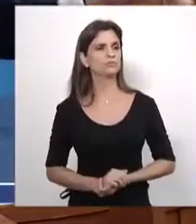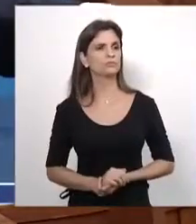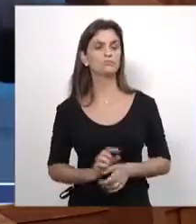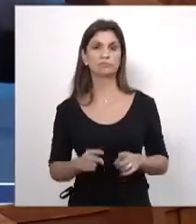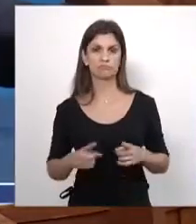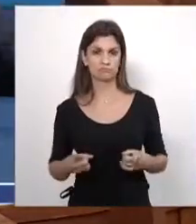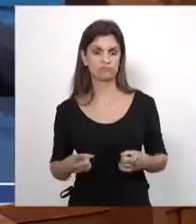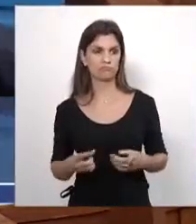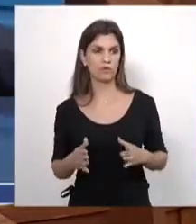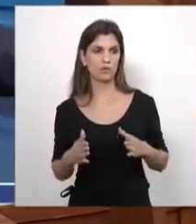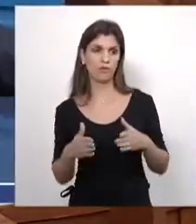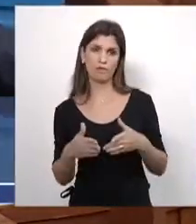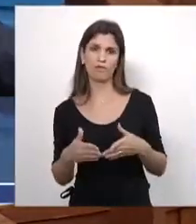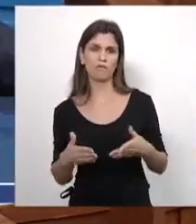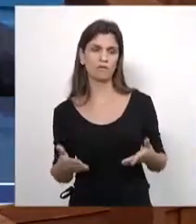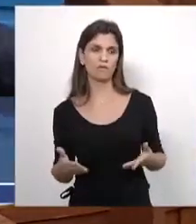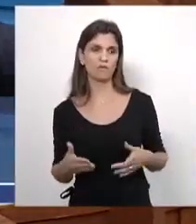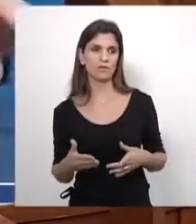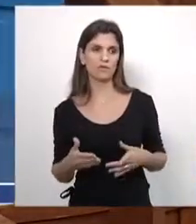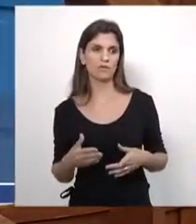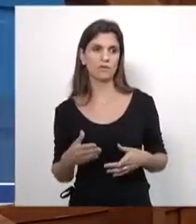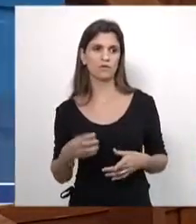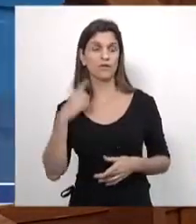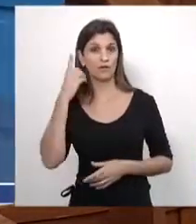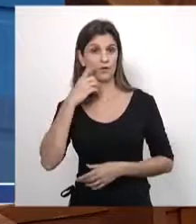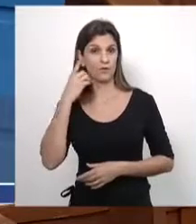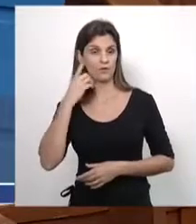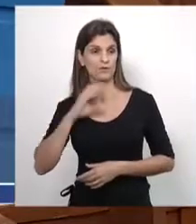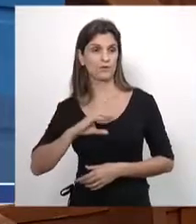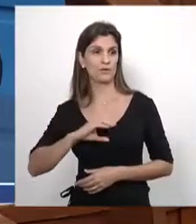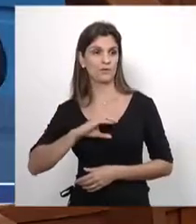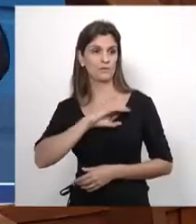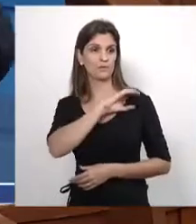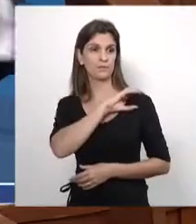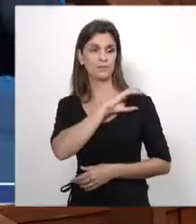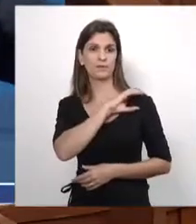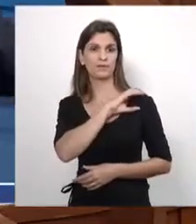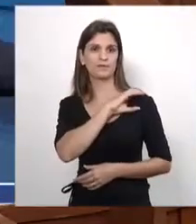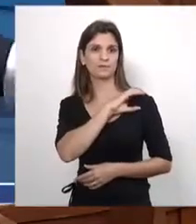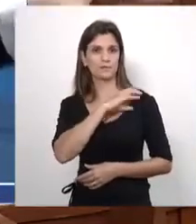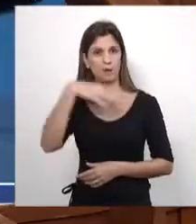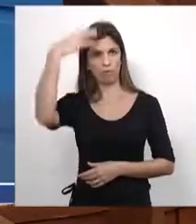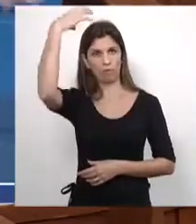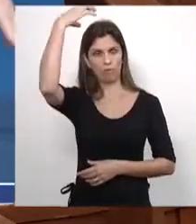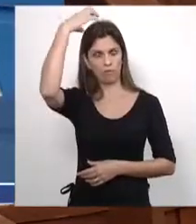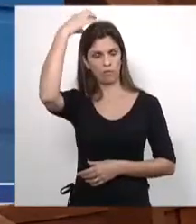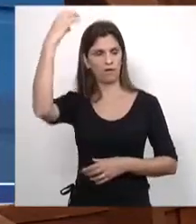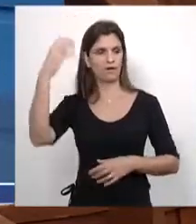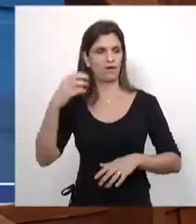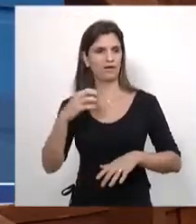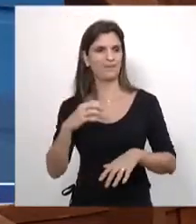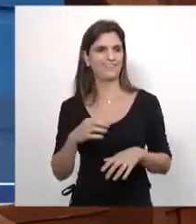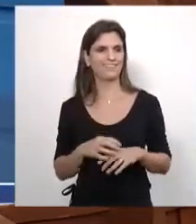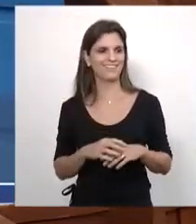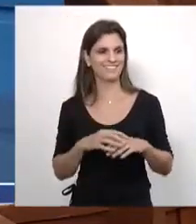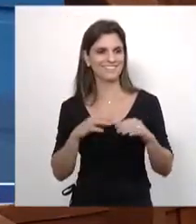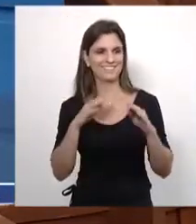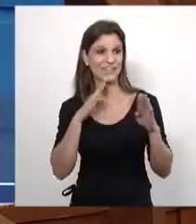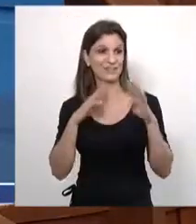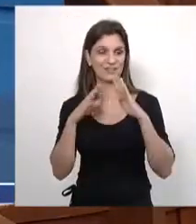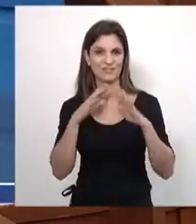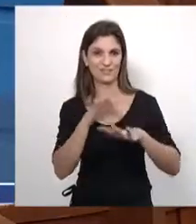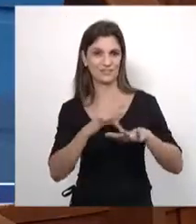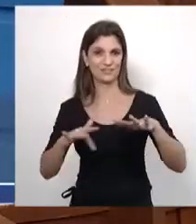mais precisamente é o nobre deputado do Capitão Contar, o rei das redes sociais. Ontem, Presidente, eu fiz uso dessa tribuna para